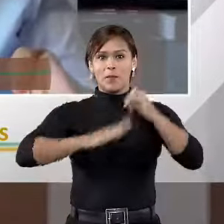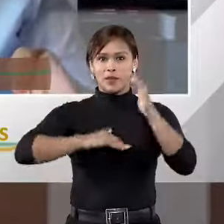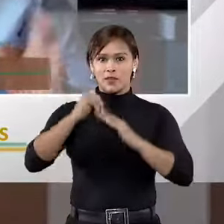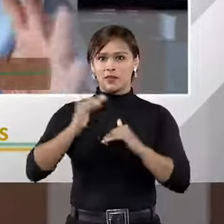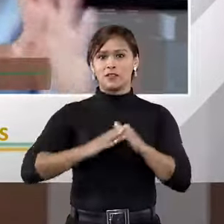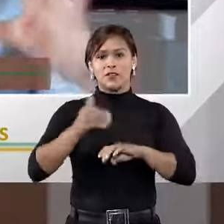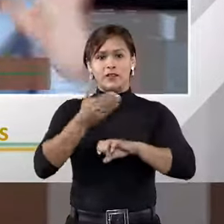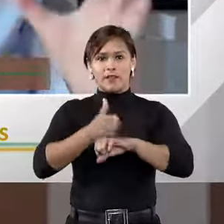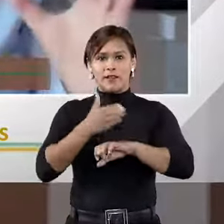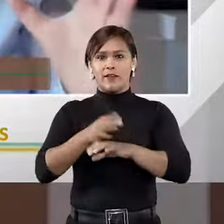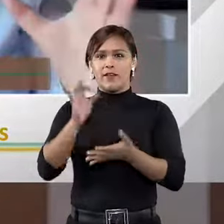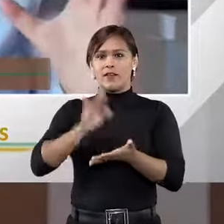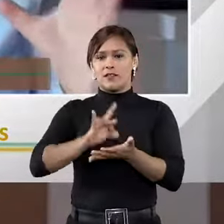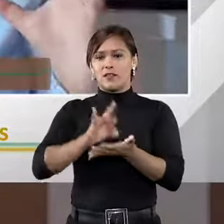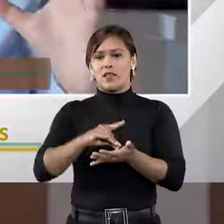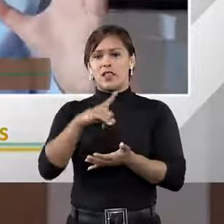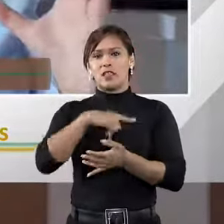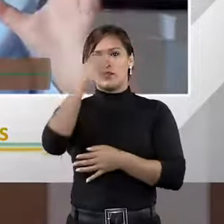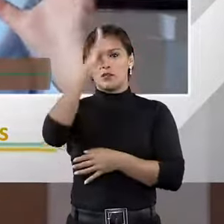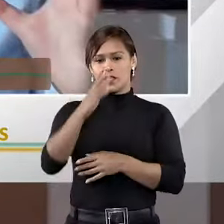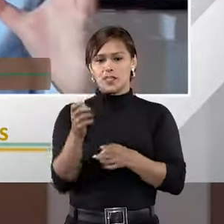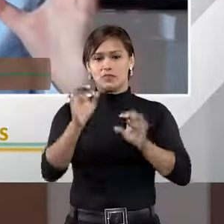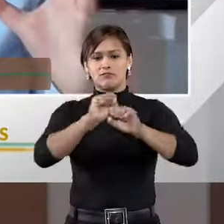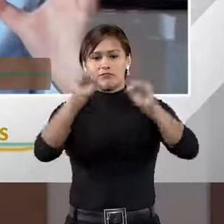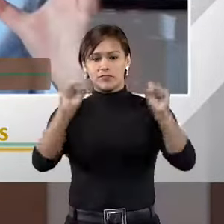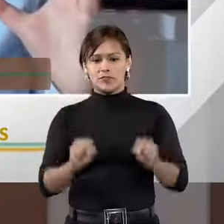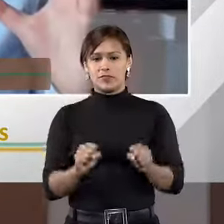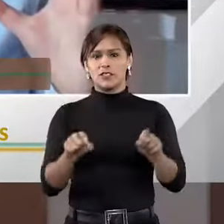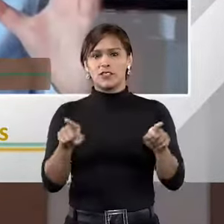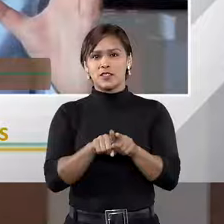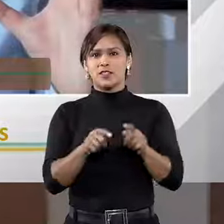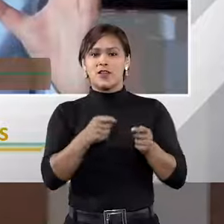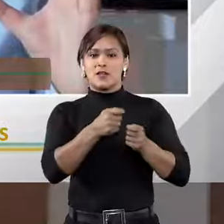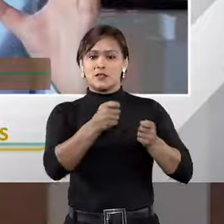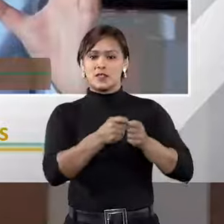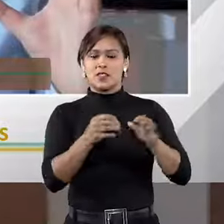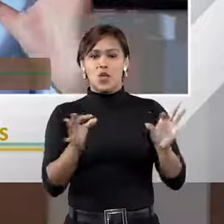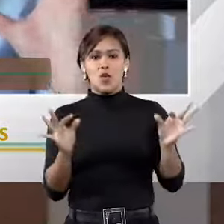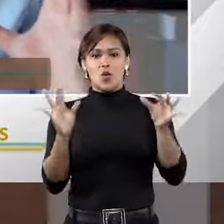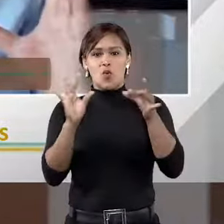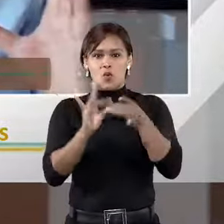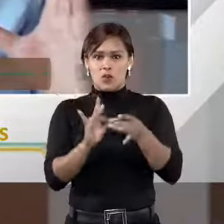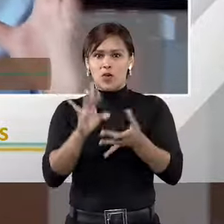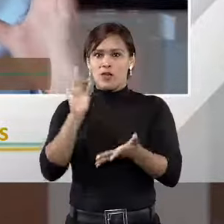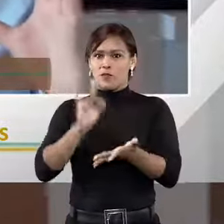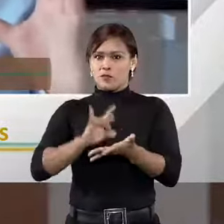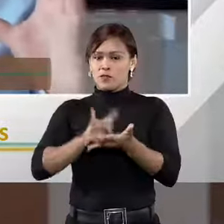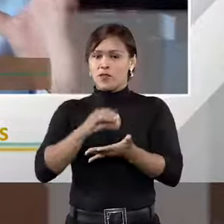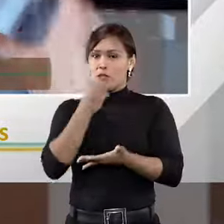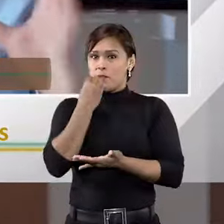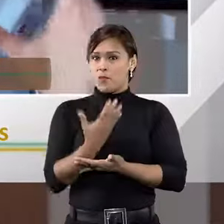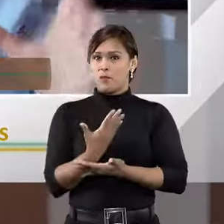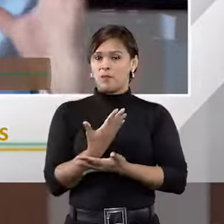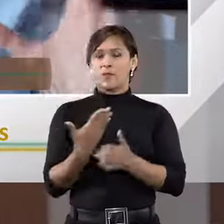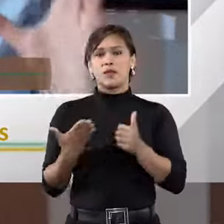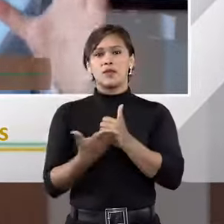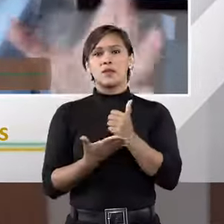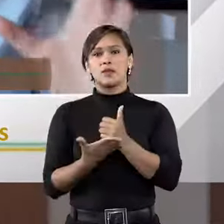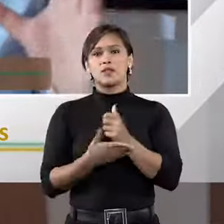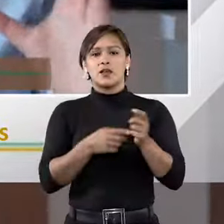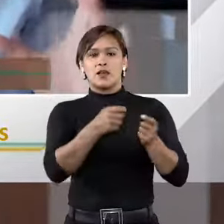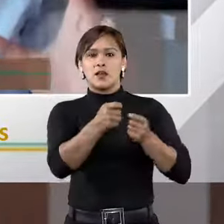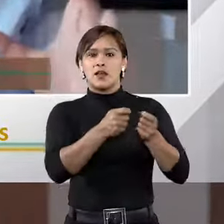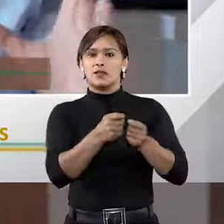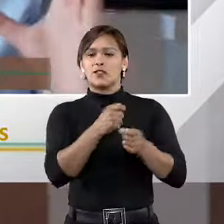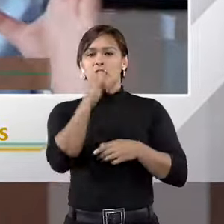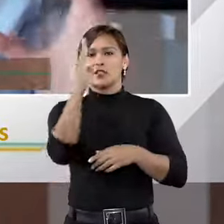arbitragem. Então o Brasil tem realmente um sistema arbitral muito consolidado e muito bom. Agora, basicamente a arbitragem